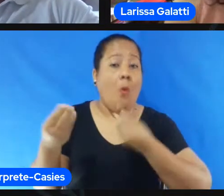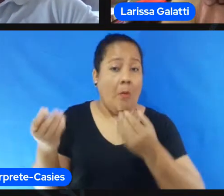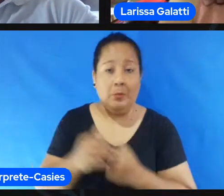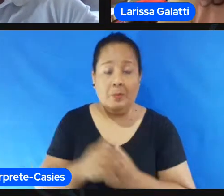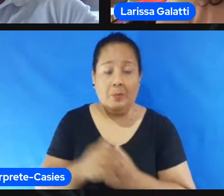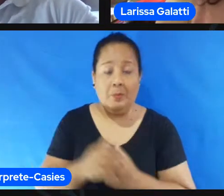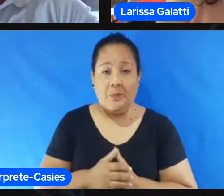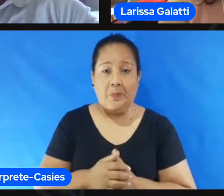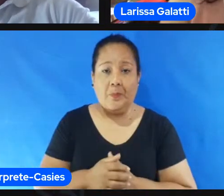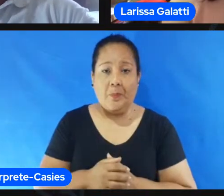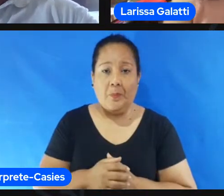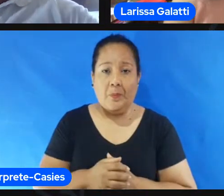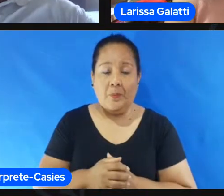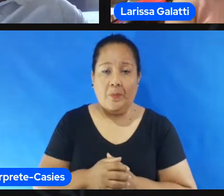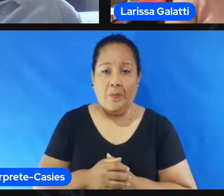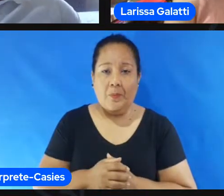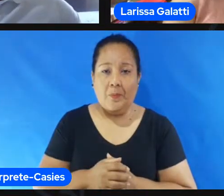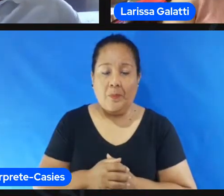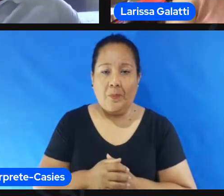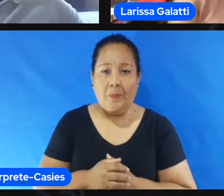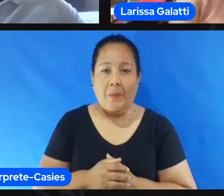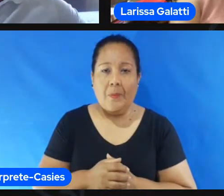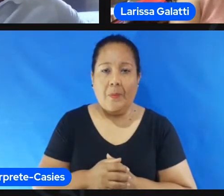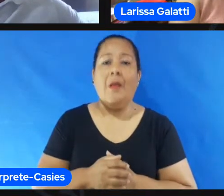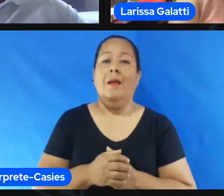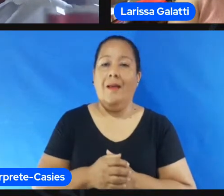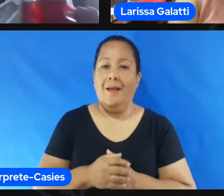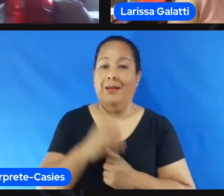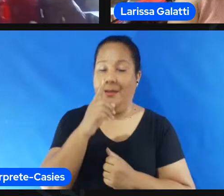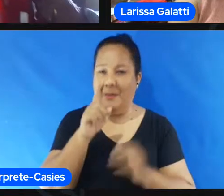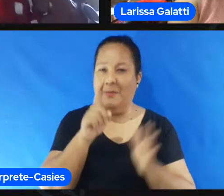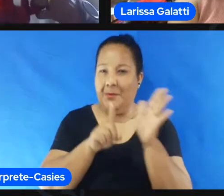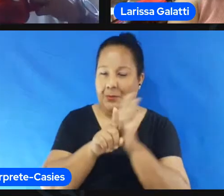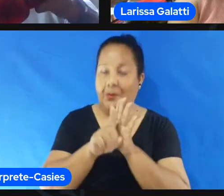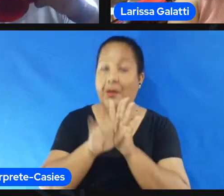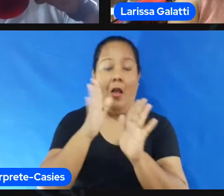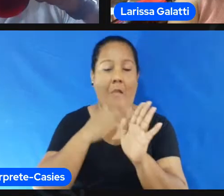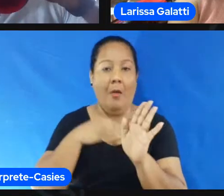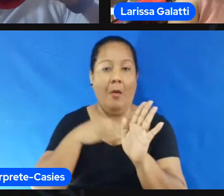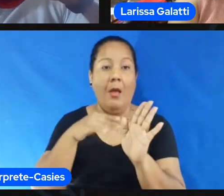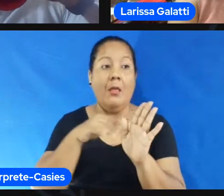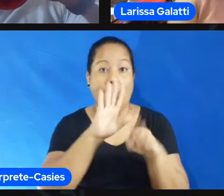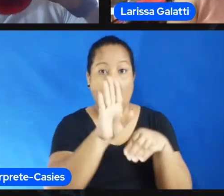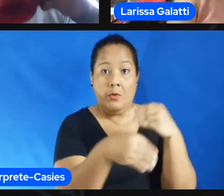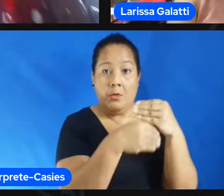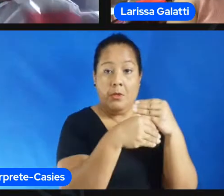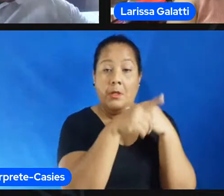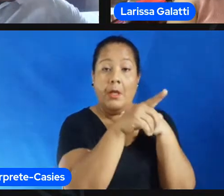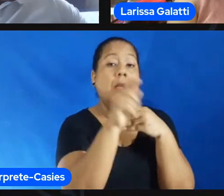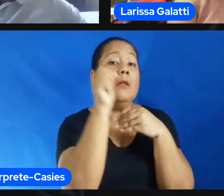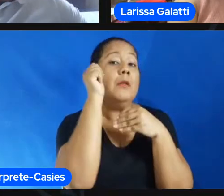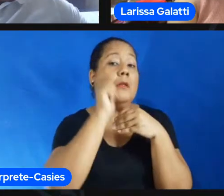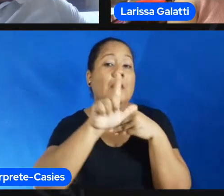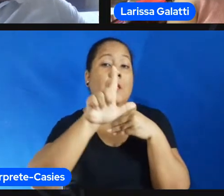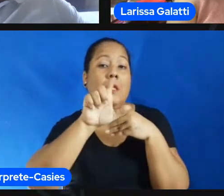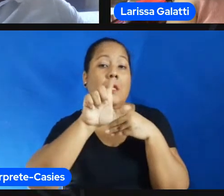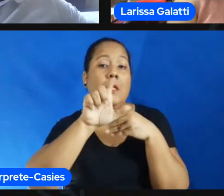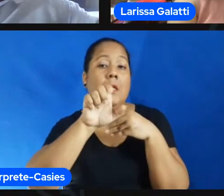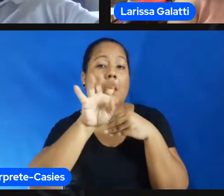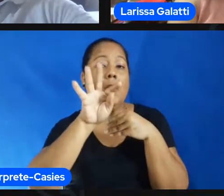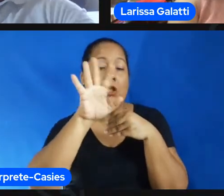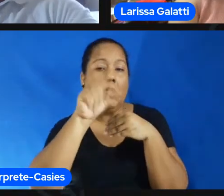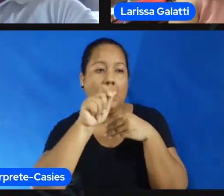Ederson não vou perder aqui a sua pergunta só um comentário do comentário da Letícia né da reflexão Letícia